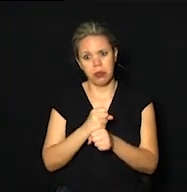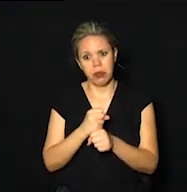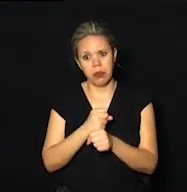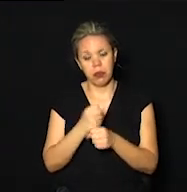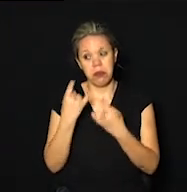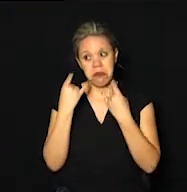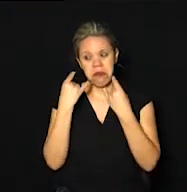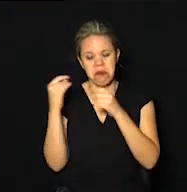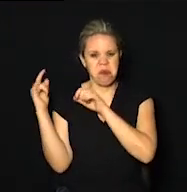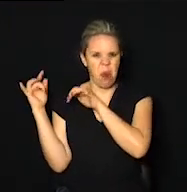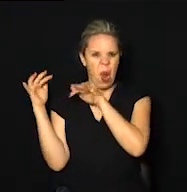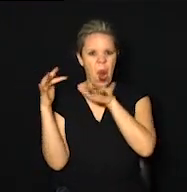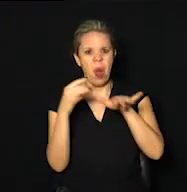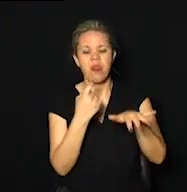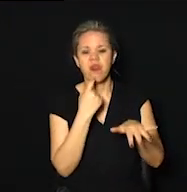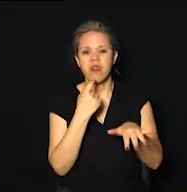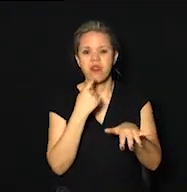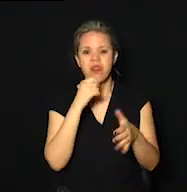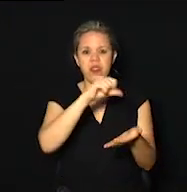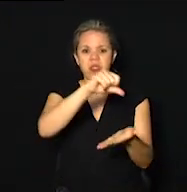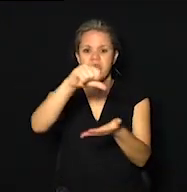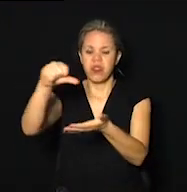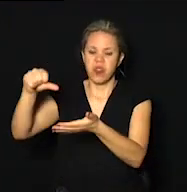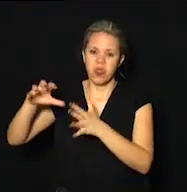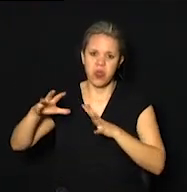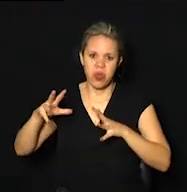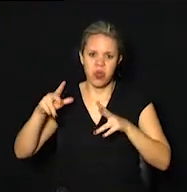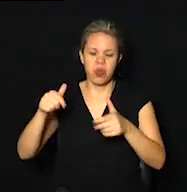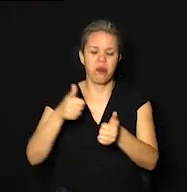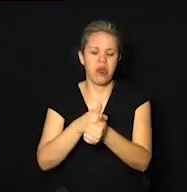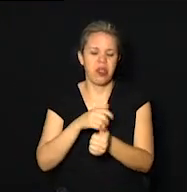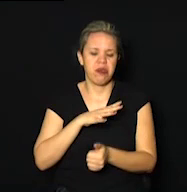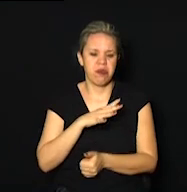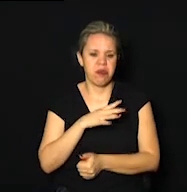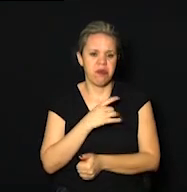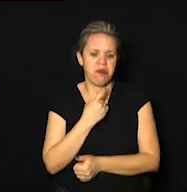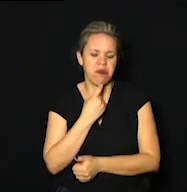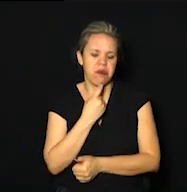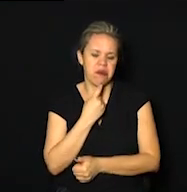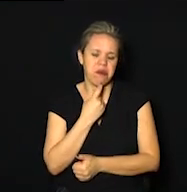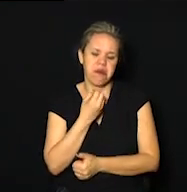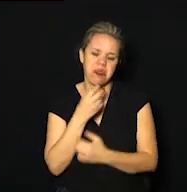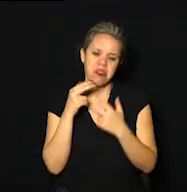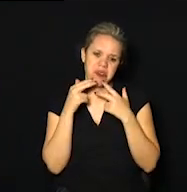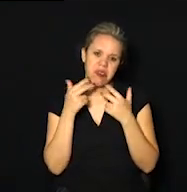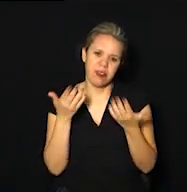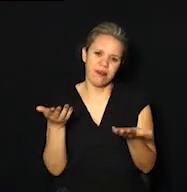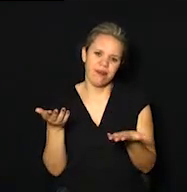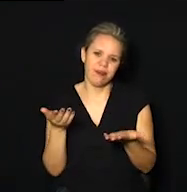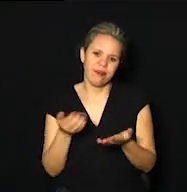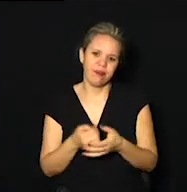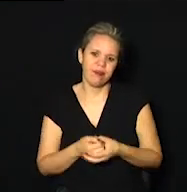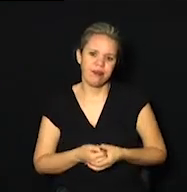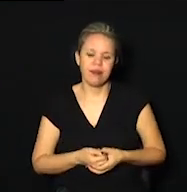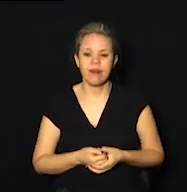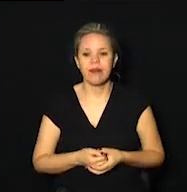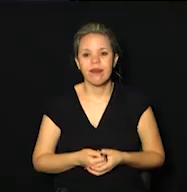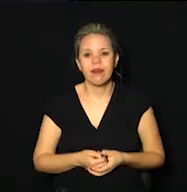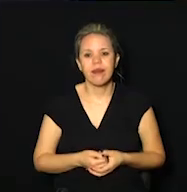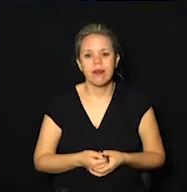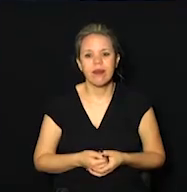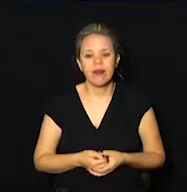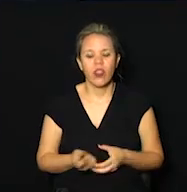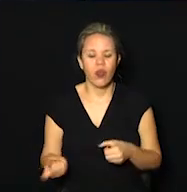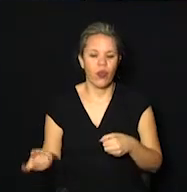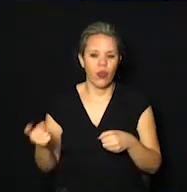pessoas de Campinas e também de toda a região. Uma boa notícia, finalmente, né? Sim, e que seja um